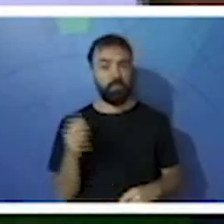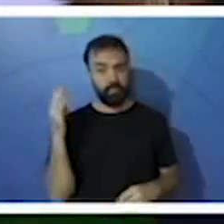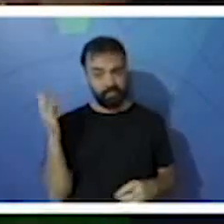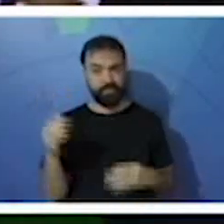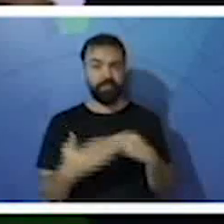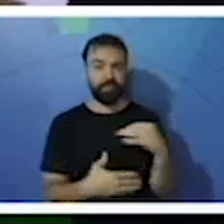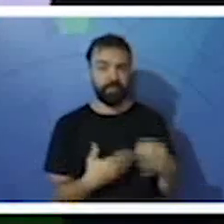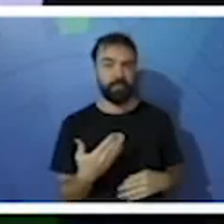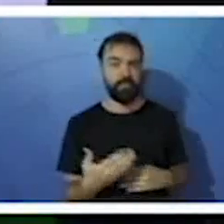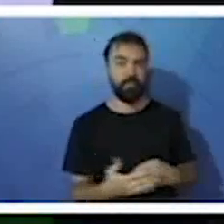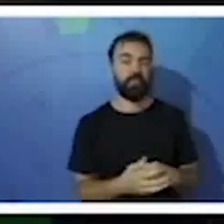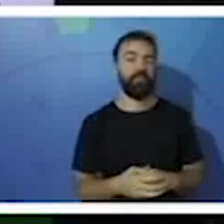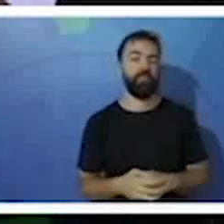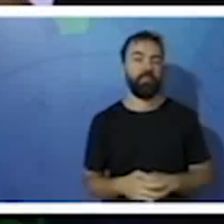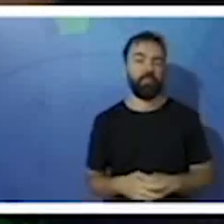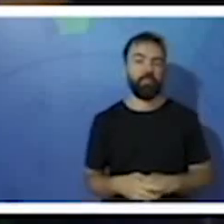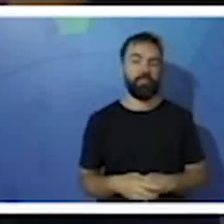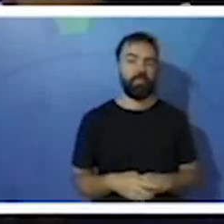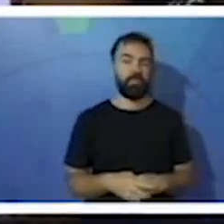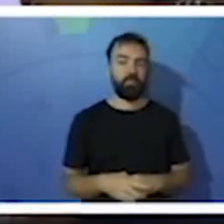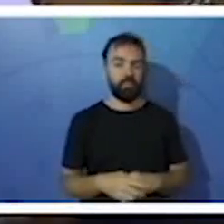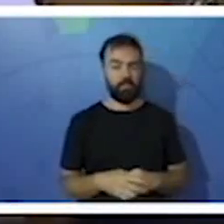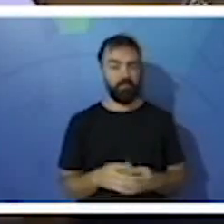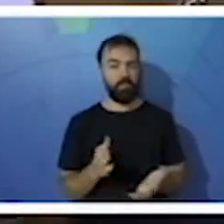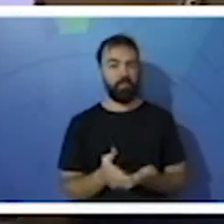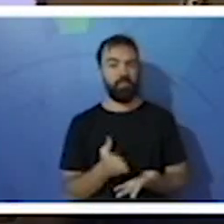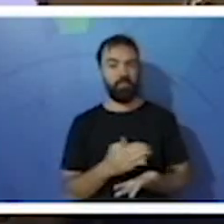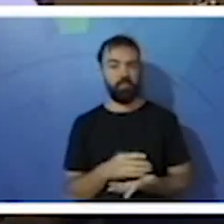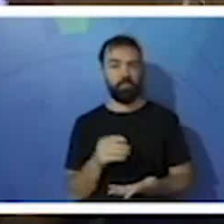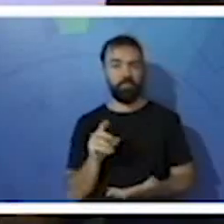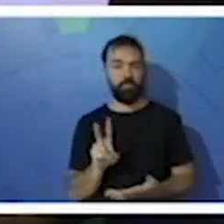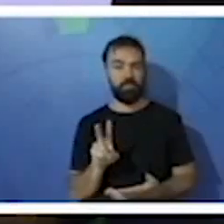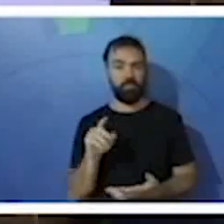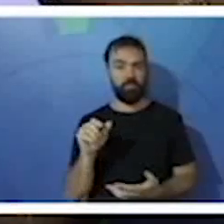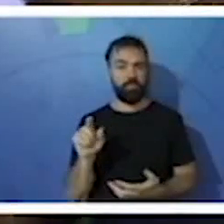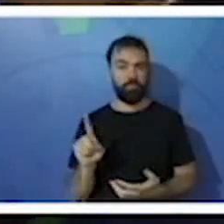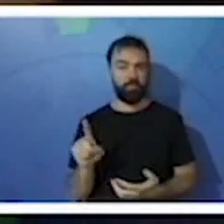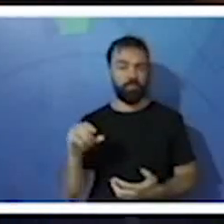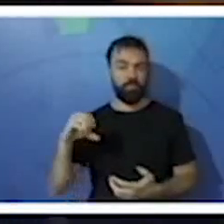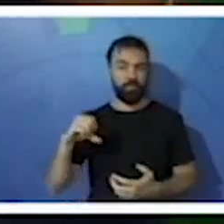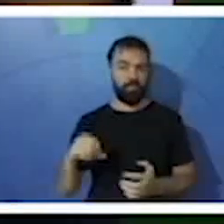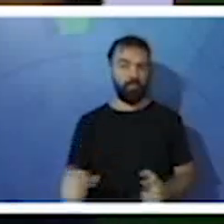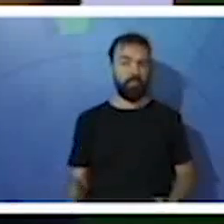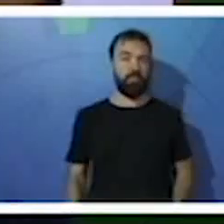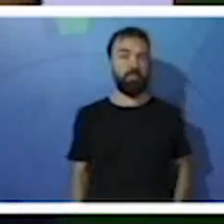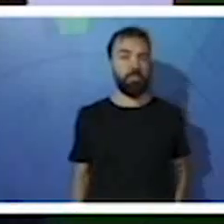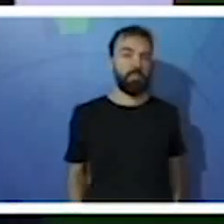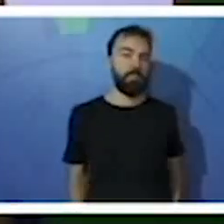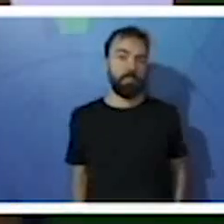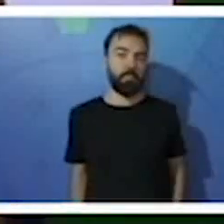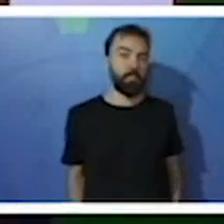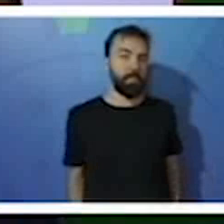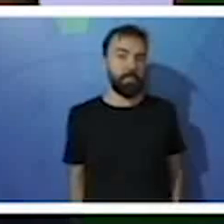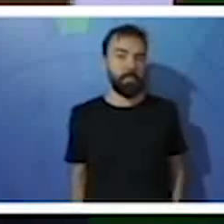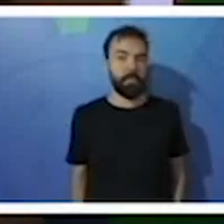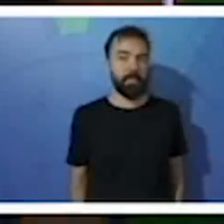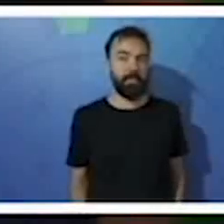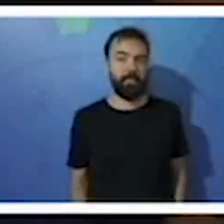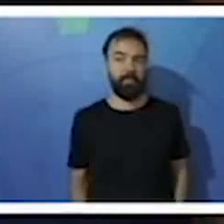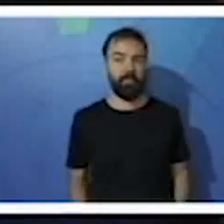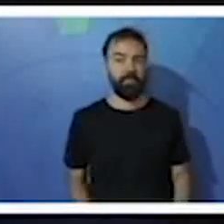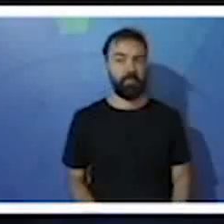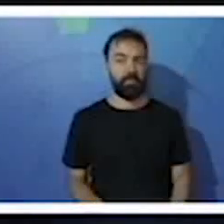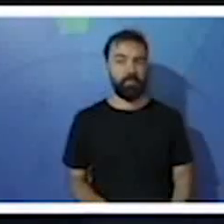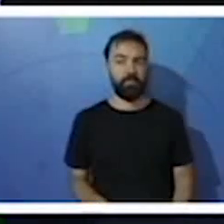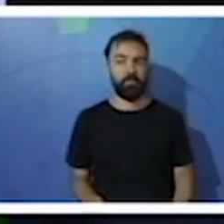Continuando o ler 2, página 219. Agora vamos falar sobre os pinguins, isto. Os